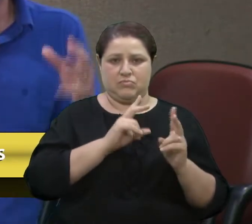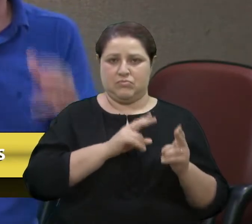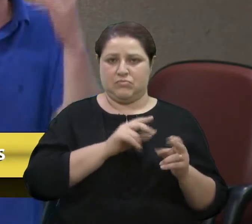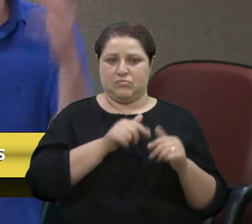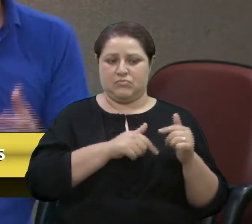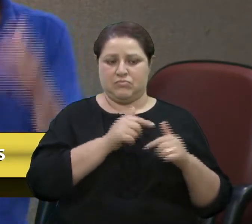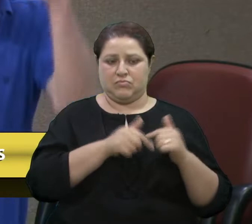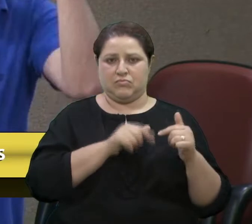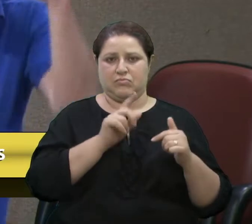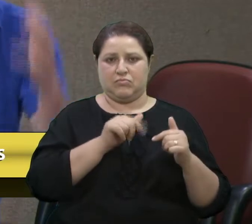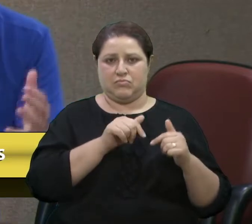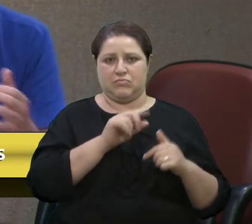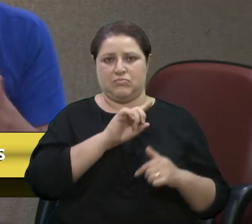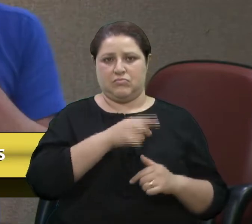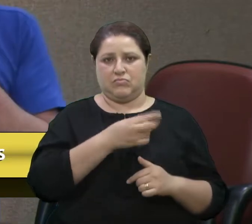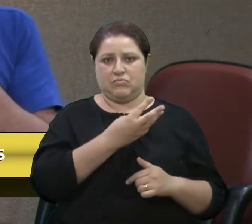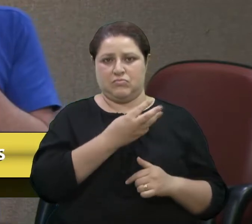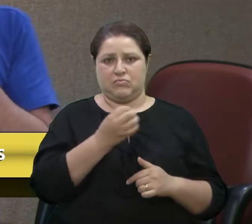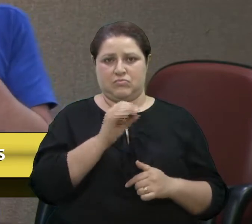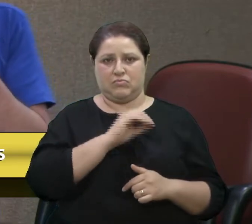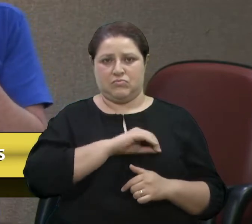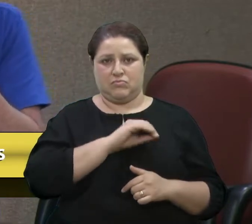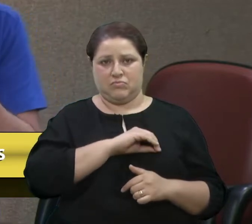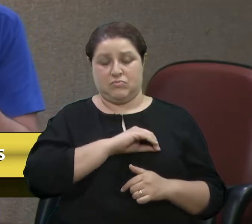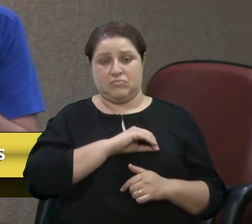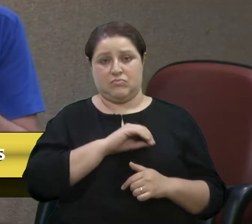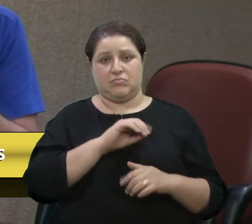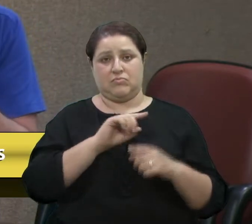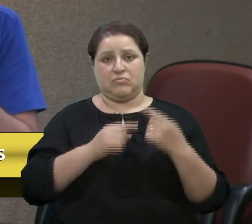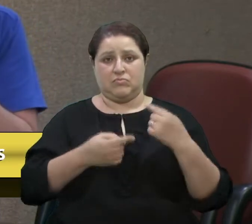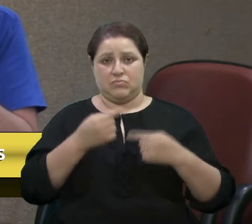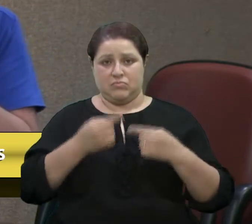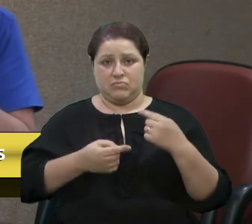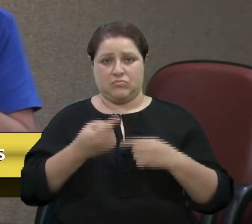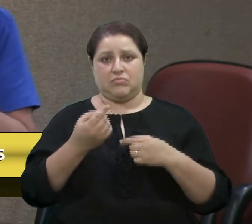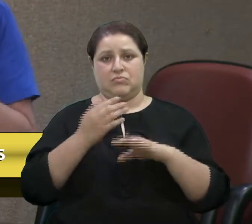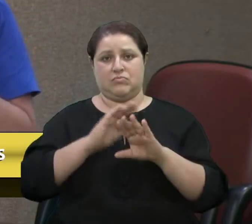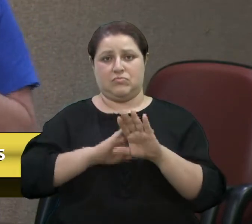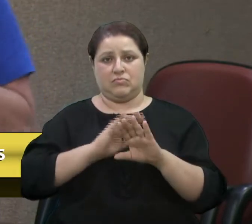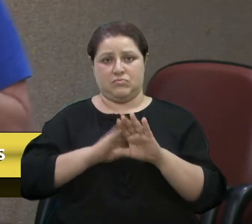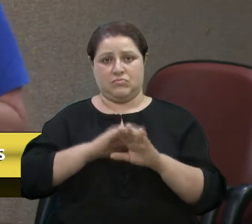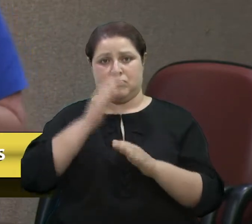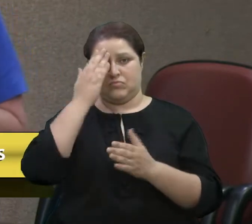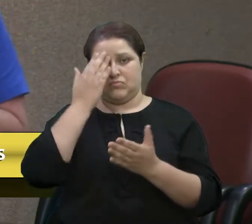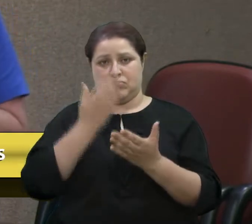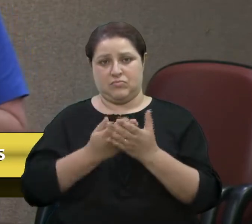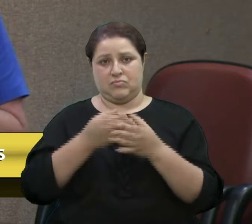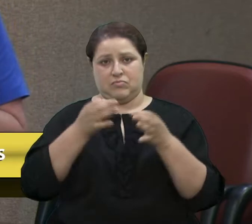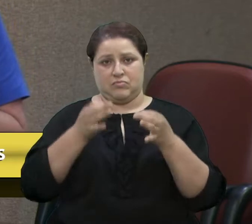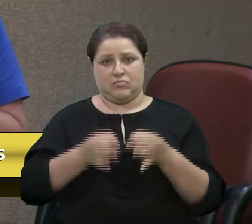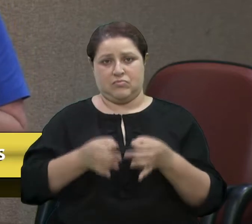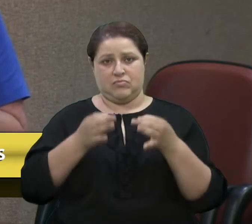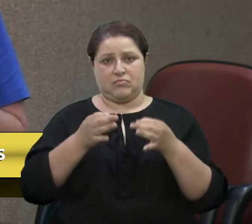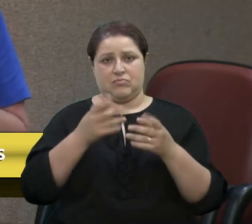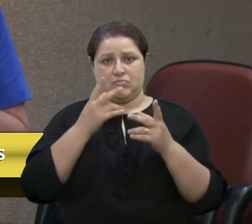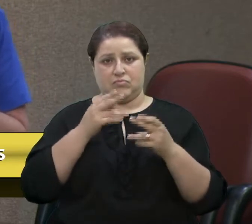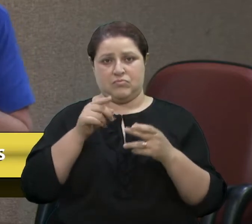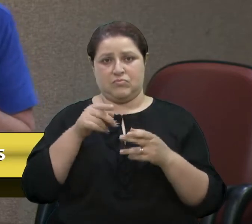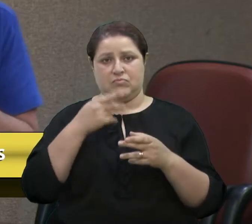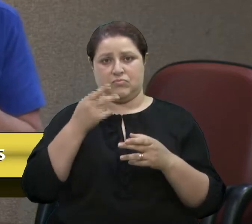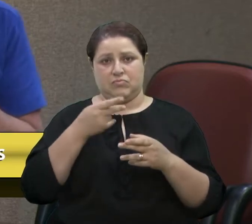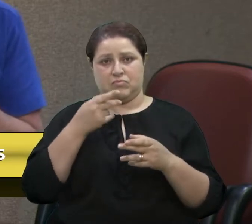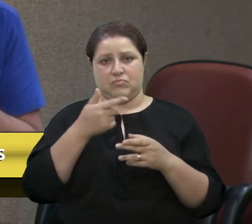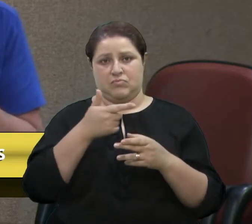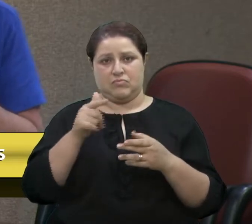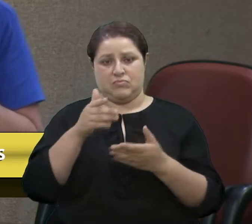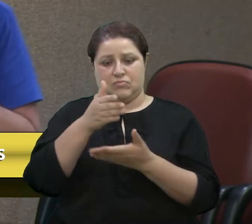Discutir ideologia é isso. É o que se acredita. É o que se tem como certo. Como o senhor bem falou, não existe